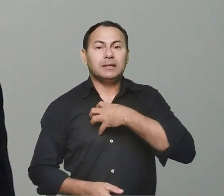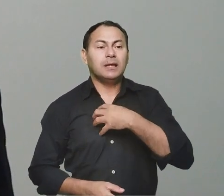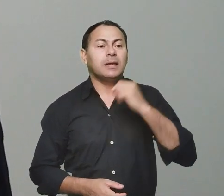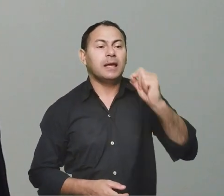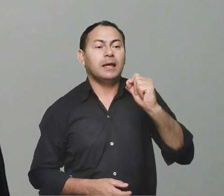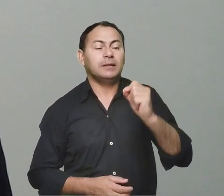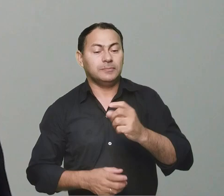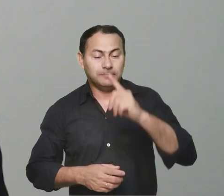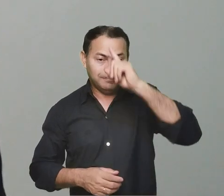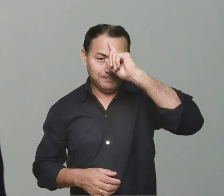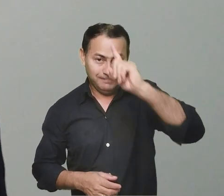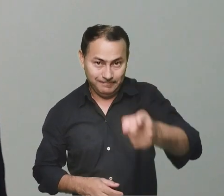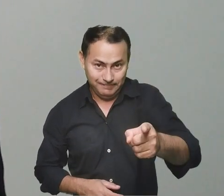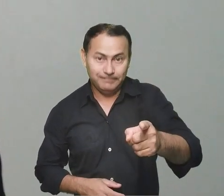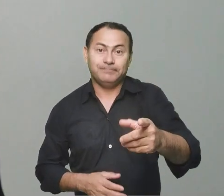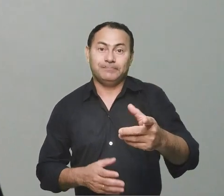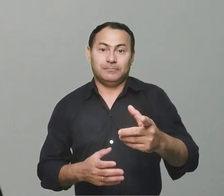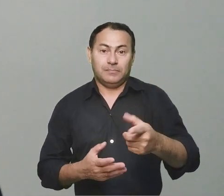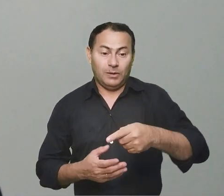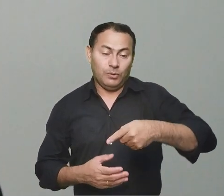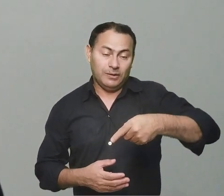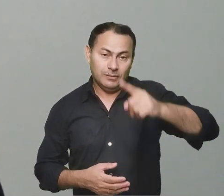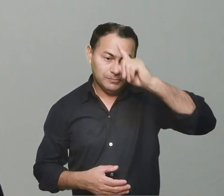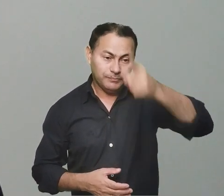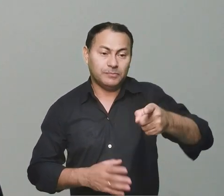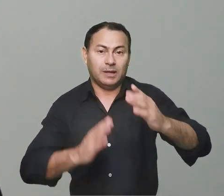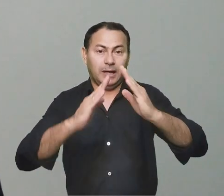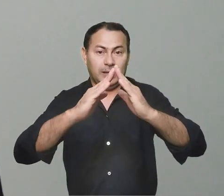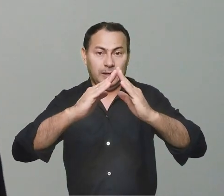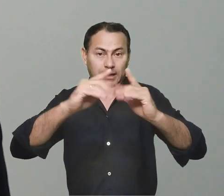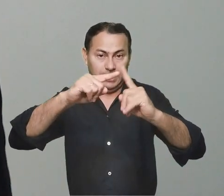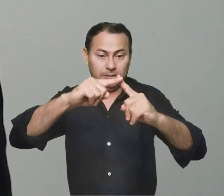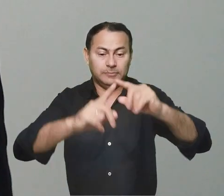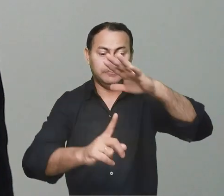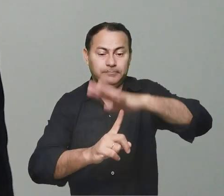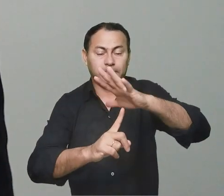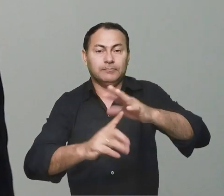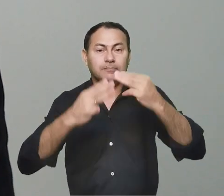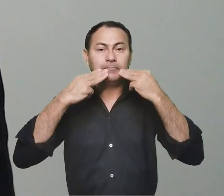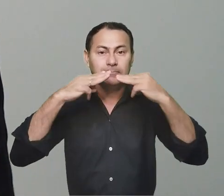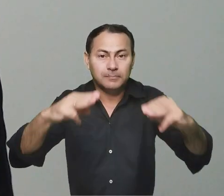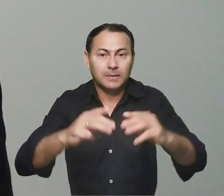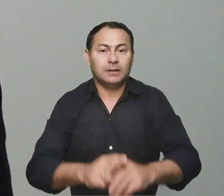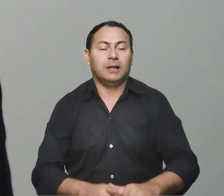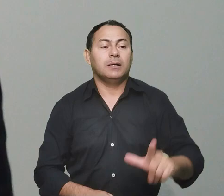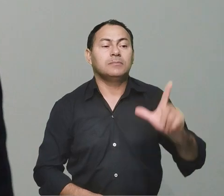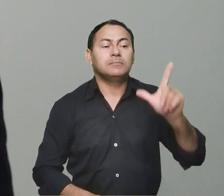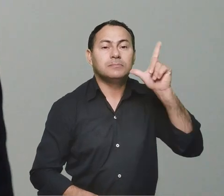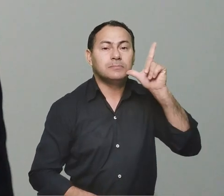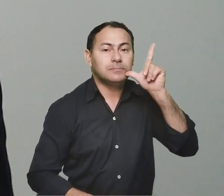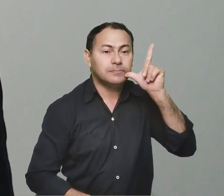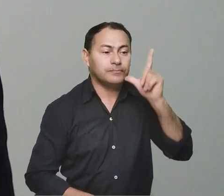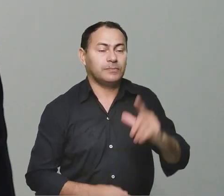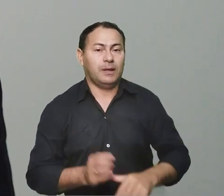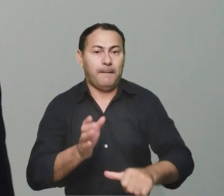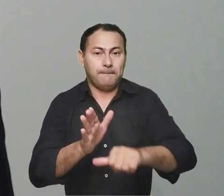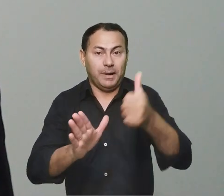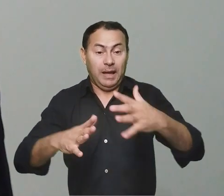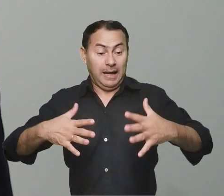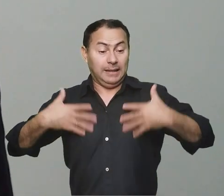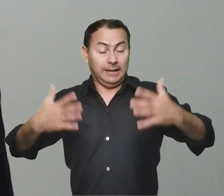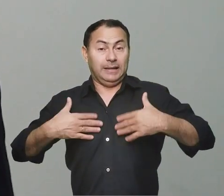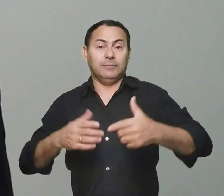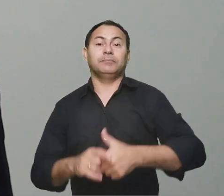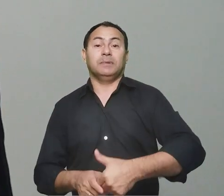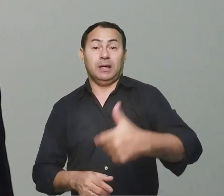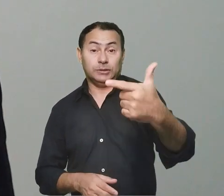e me sinto como quem está enviando a Igreja do Paraná às missões da Guiné-Bissau. Essa é a